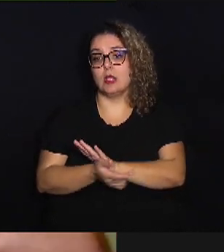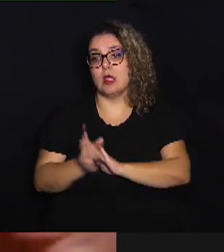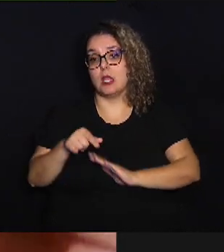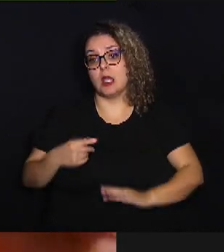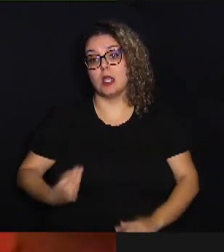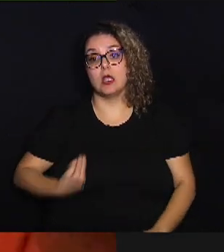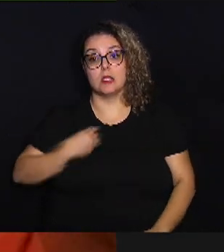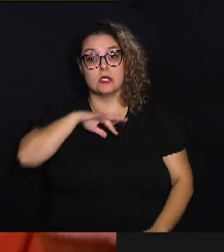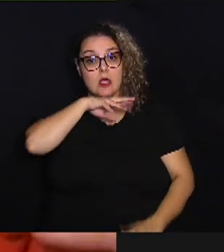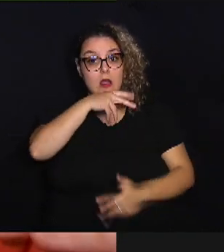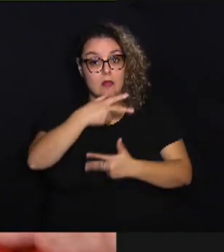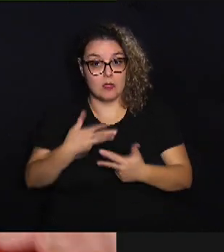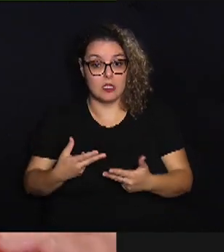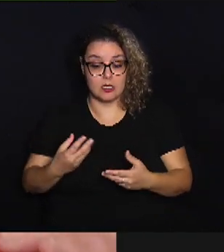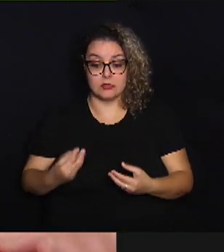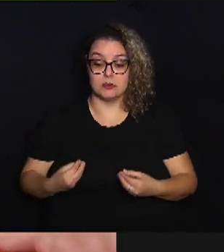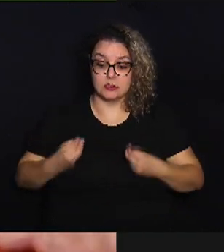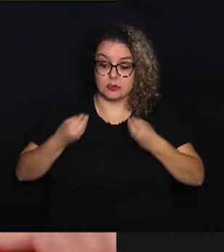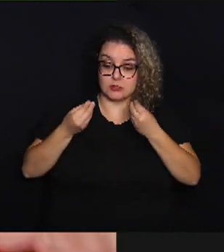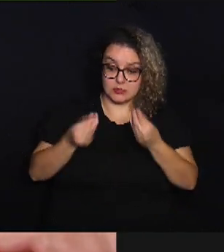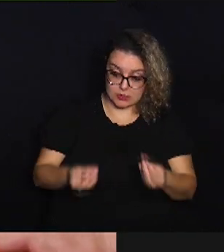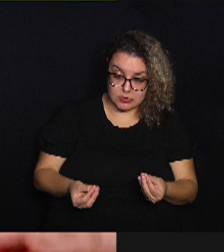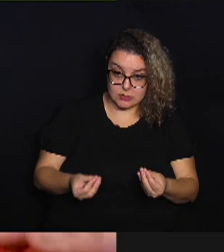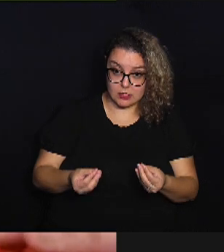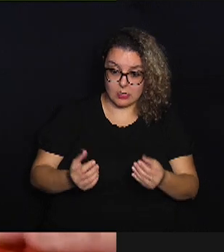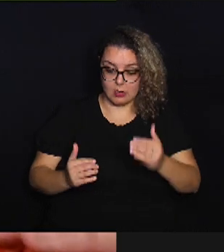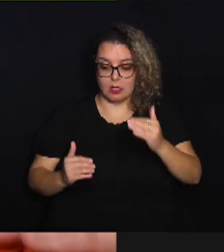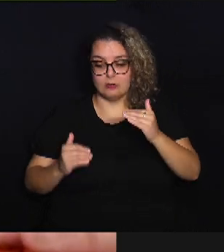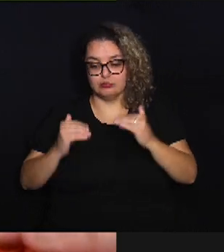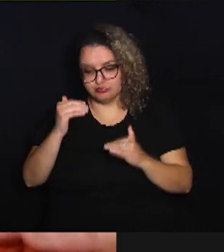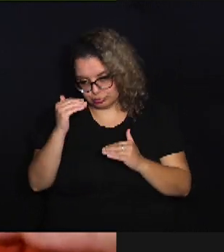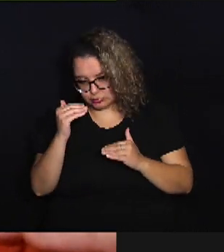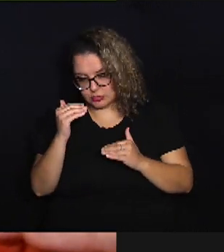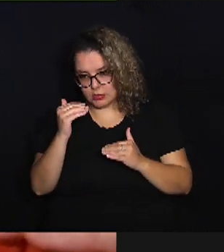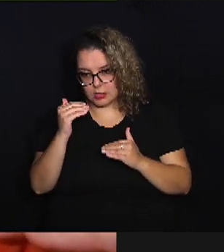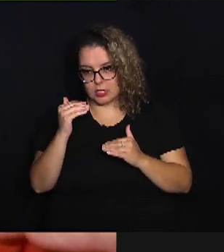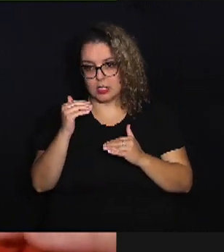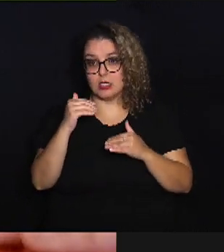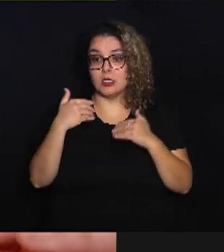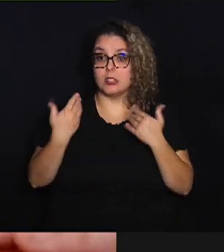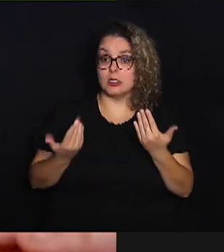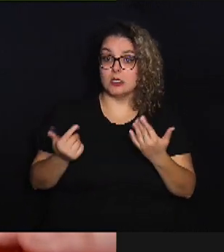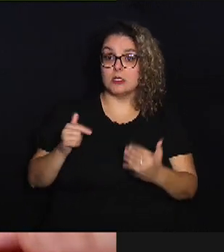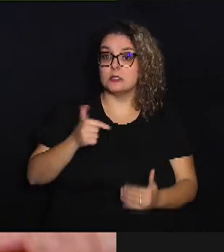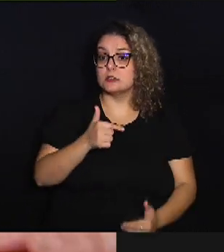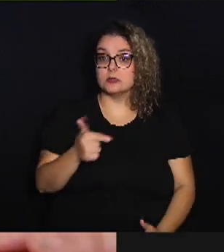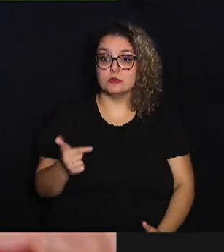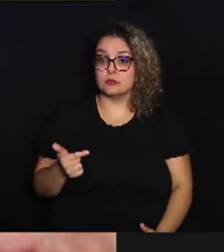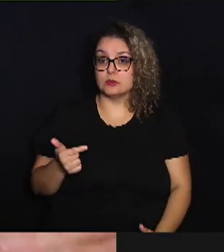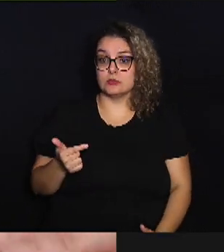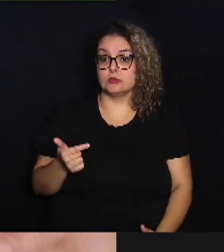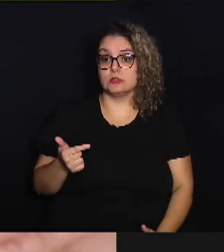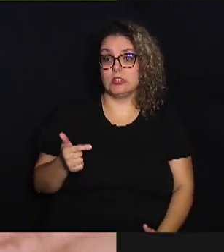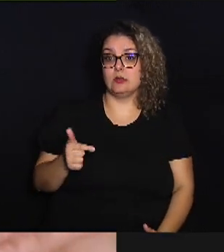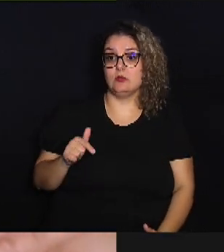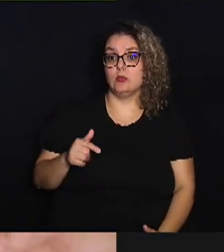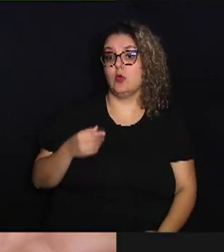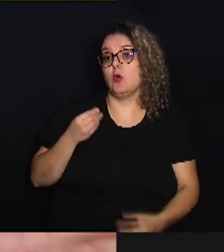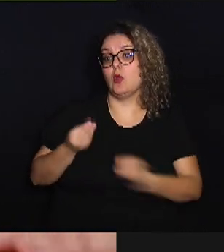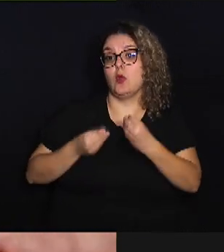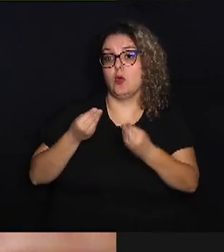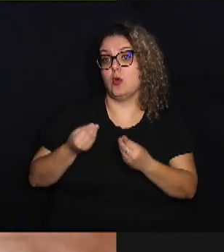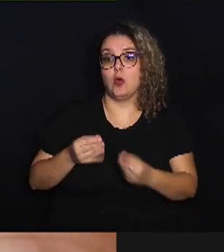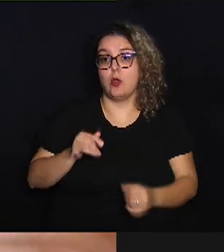animal, trazendo esse desequilíbrio, e portanto, eu não tenho também nem mais condições, por